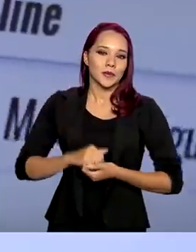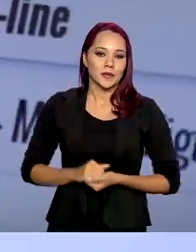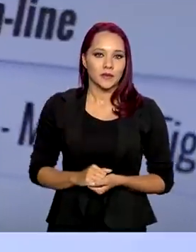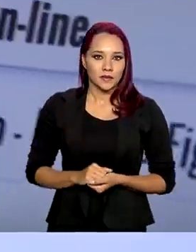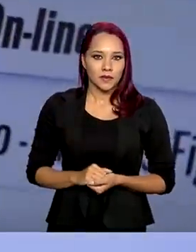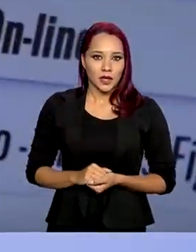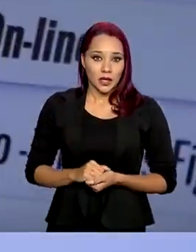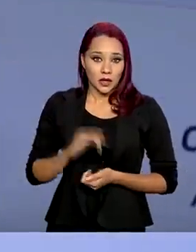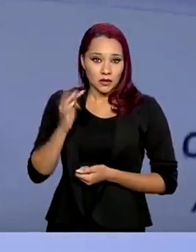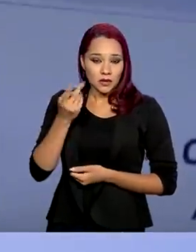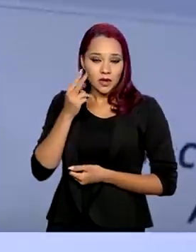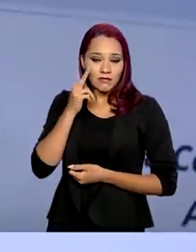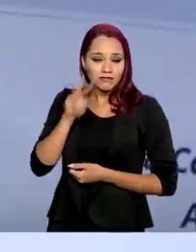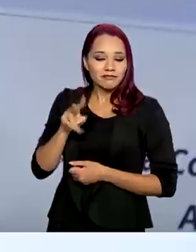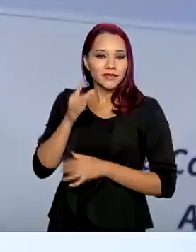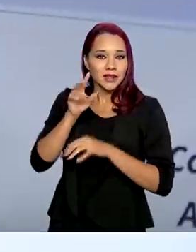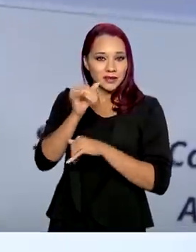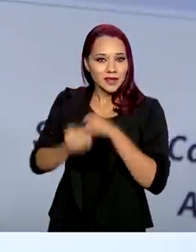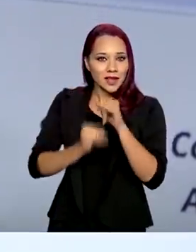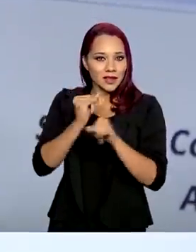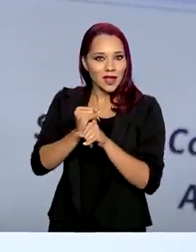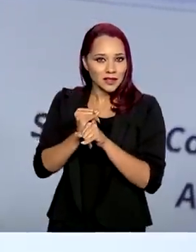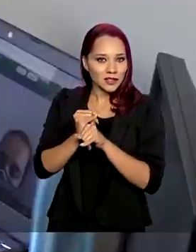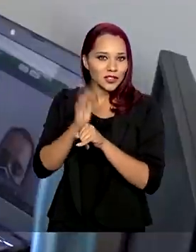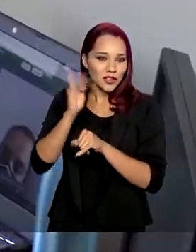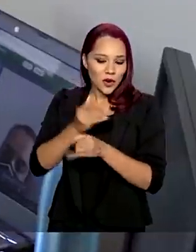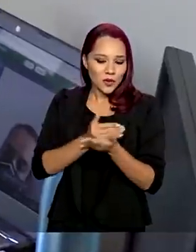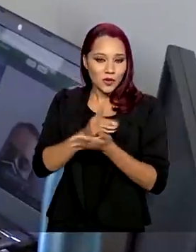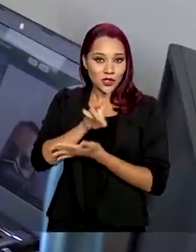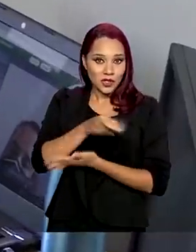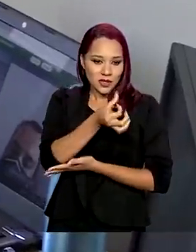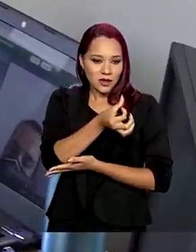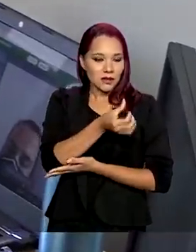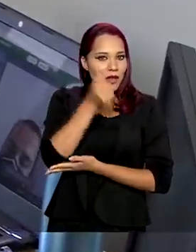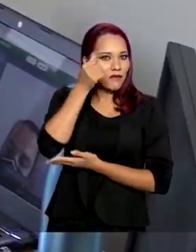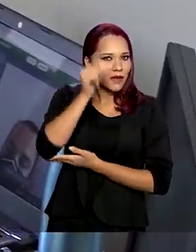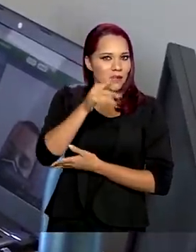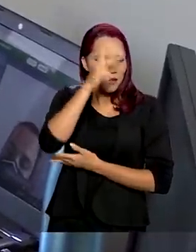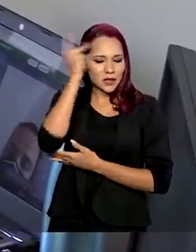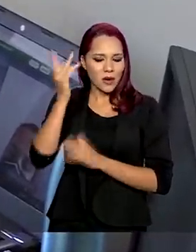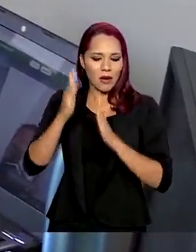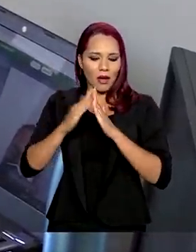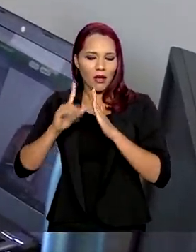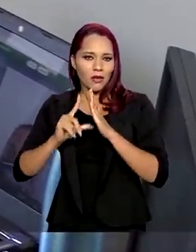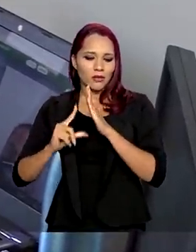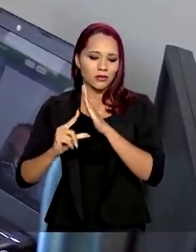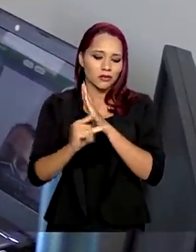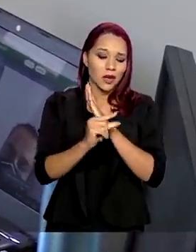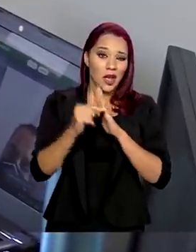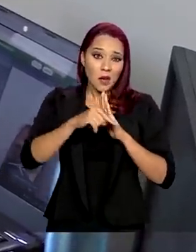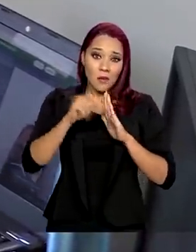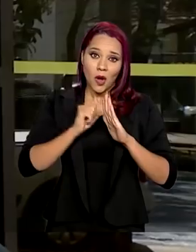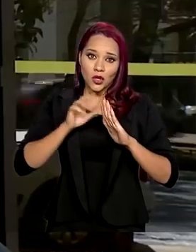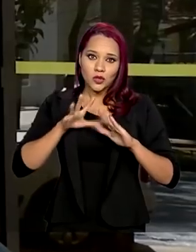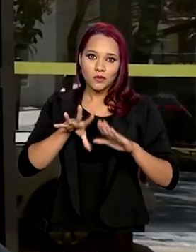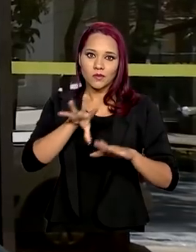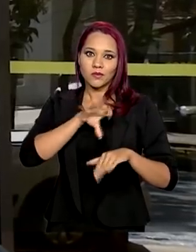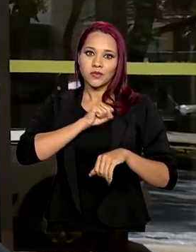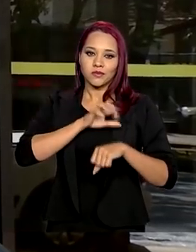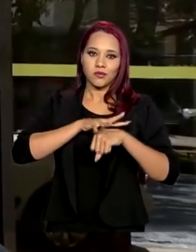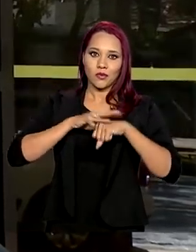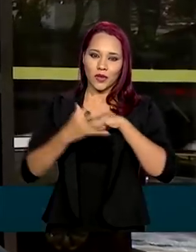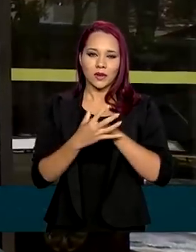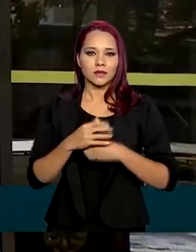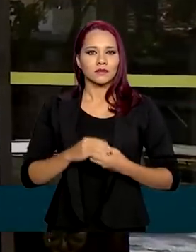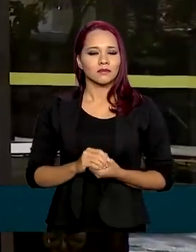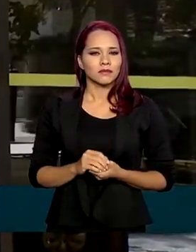As consultas online começaram no último dia 6 e têm evitado o deslocamento de pessoas que podem estar contaminadas. Como a gente sabe,